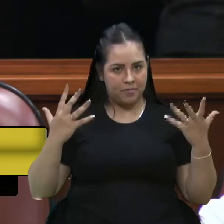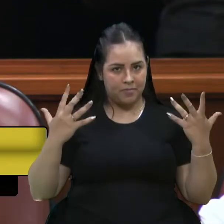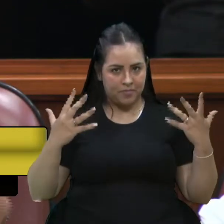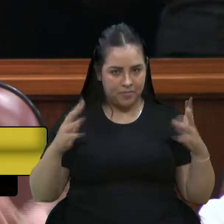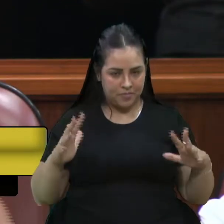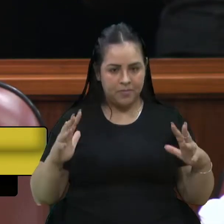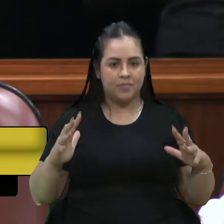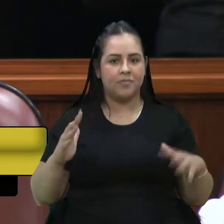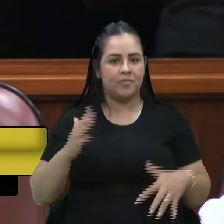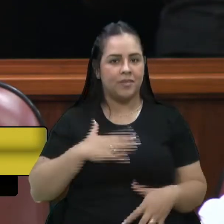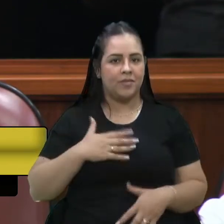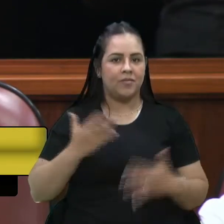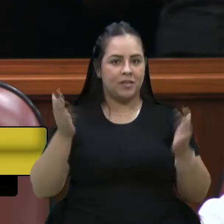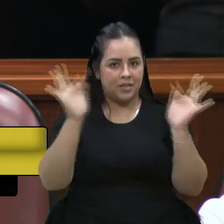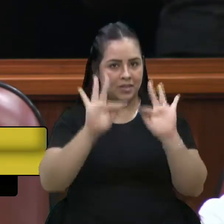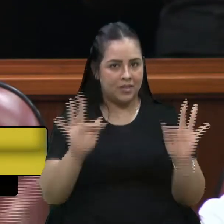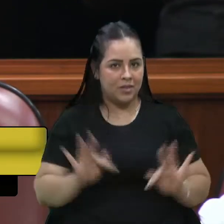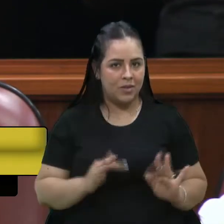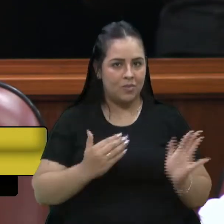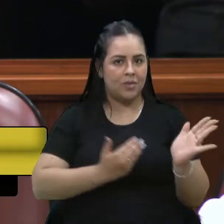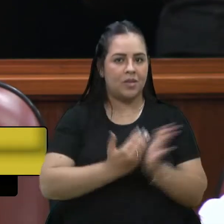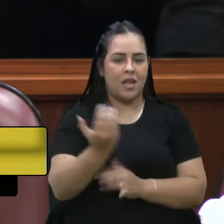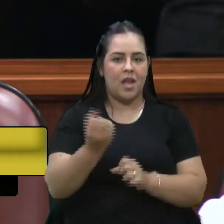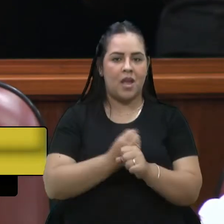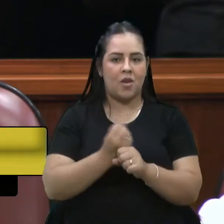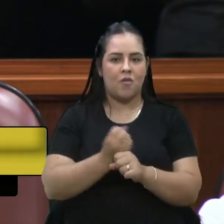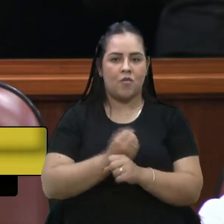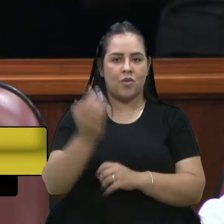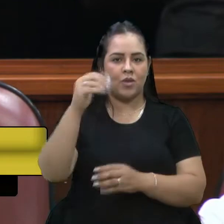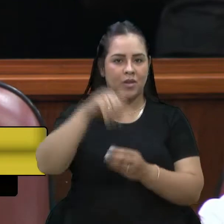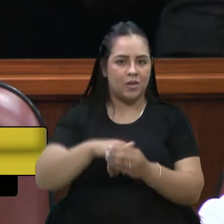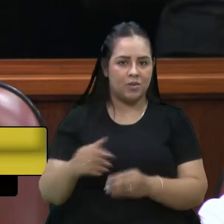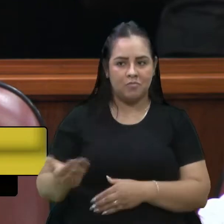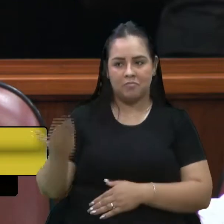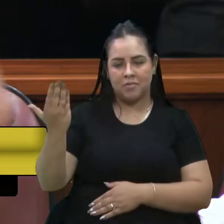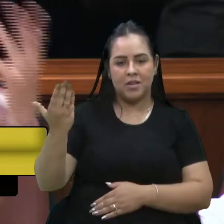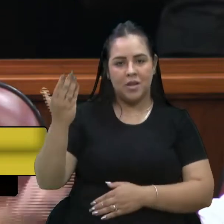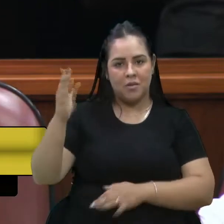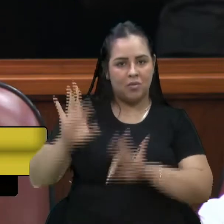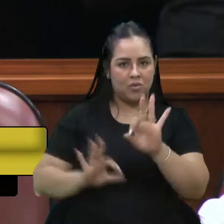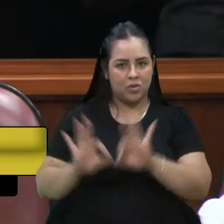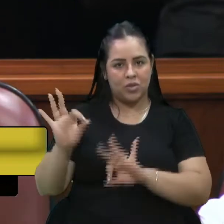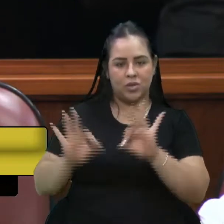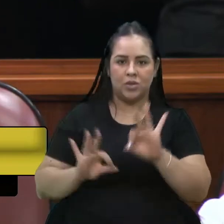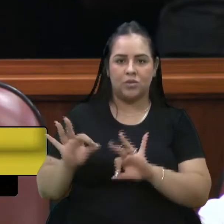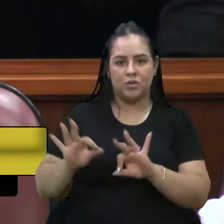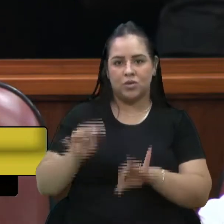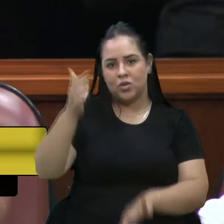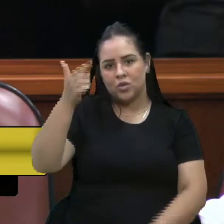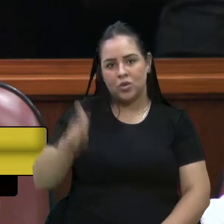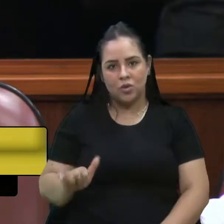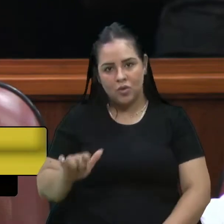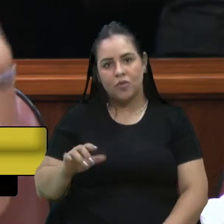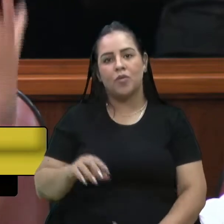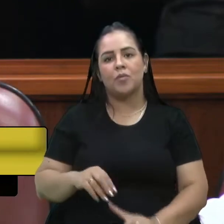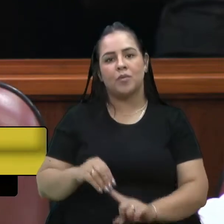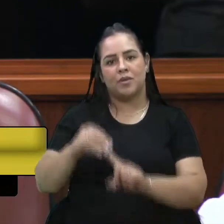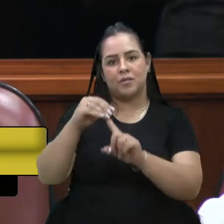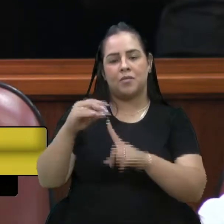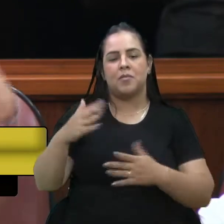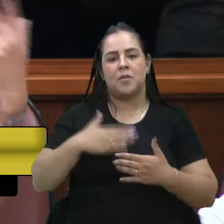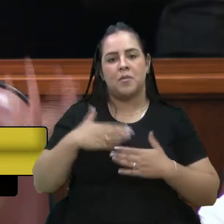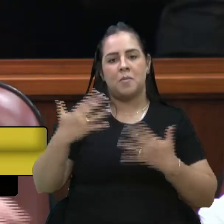Me alegra começar o ano votando um projeto como esse. E deixo aqui, mais uma vez, principalmente os meus